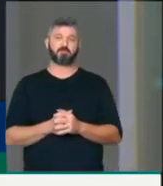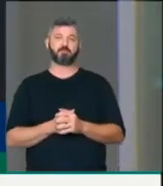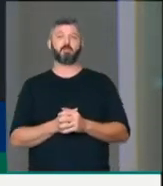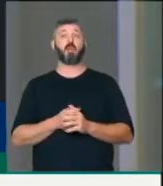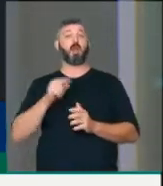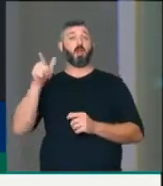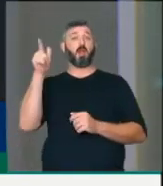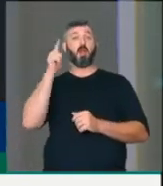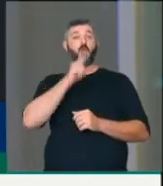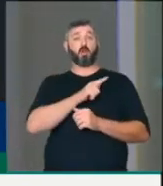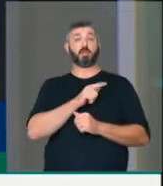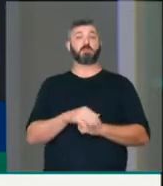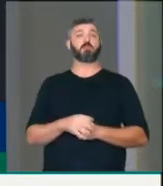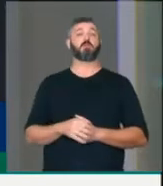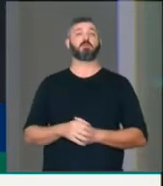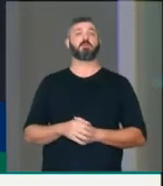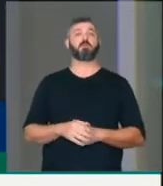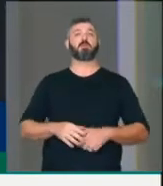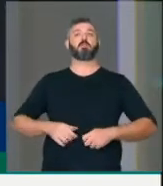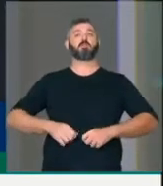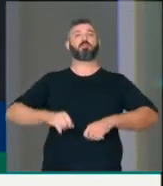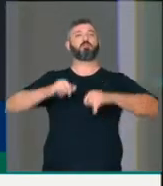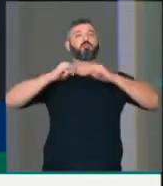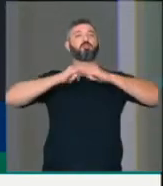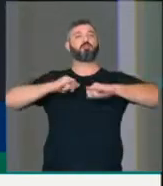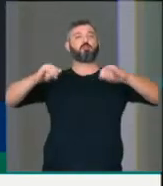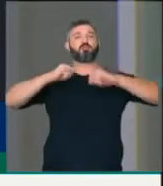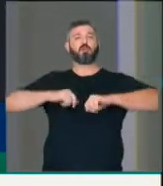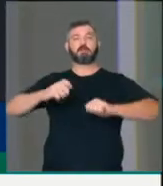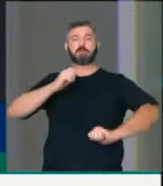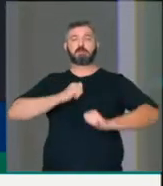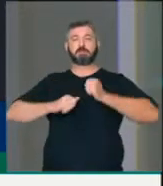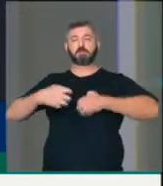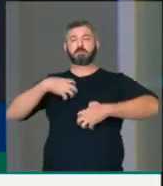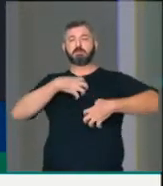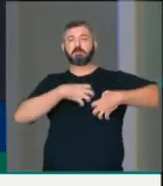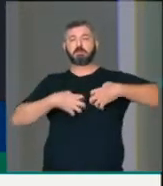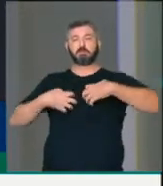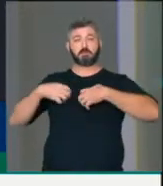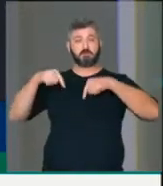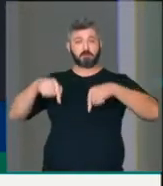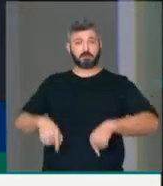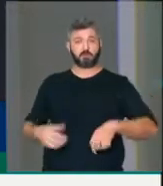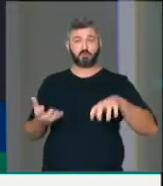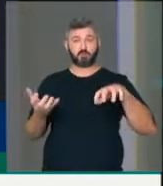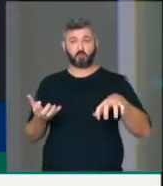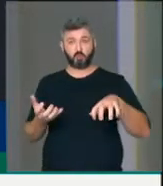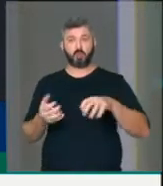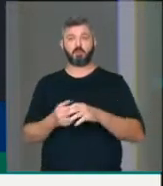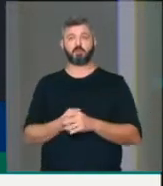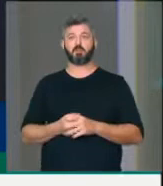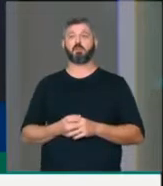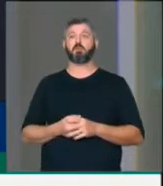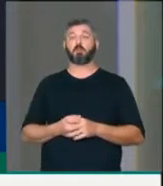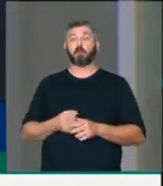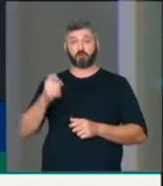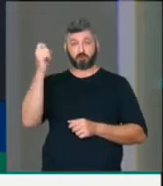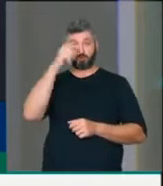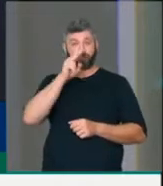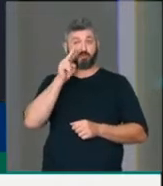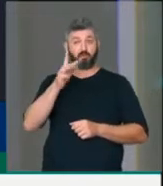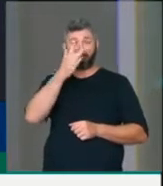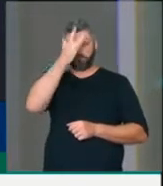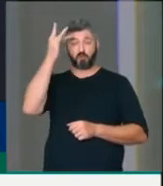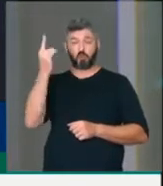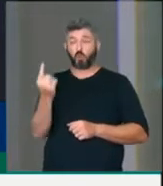conseguiram ecoar a sua angústia no Parlamento. É difícil encontrar um colega